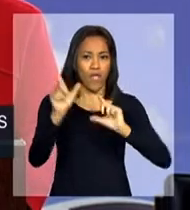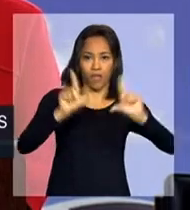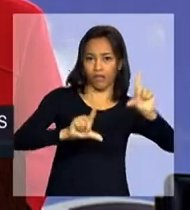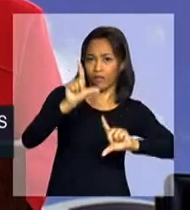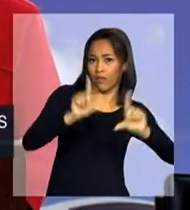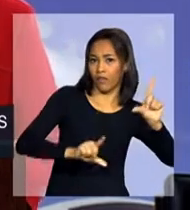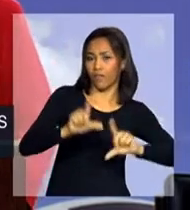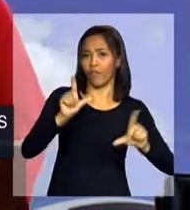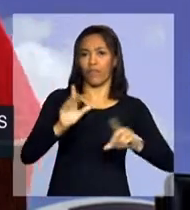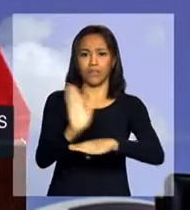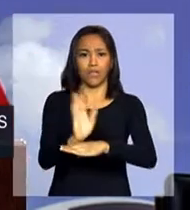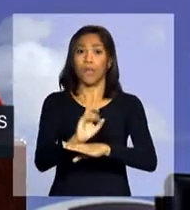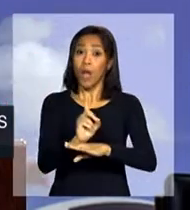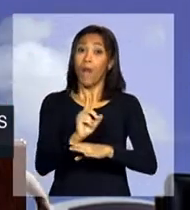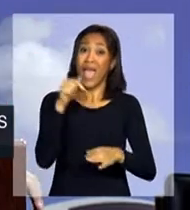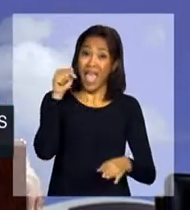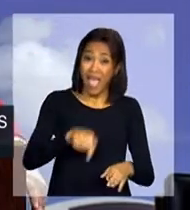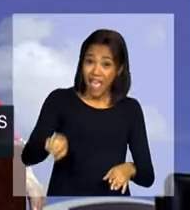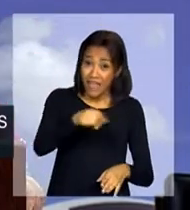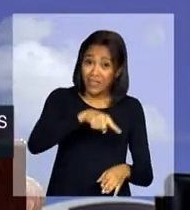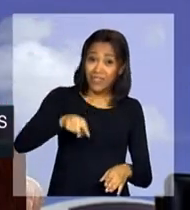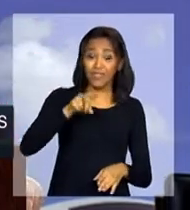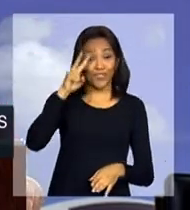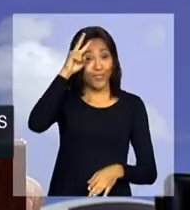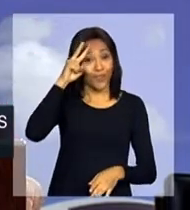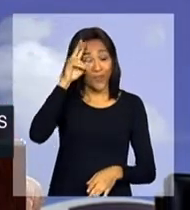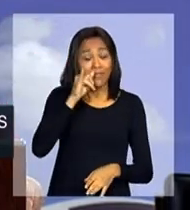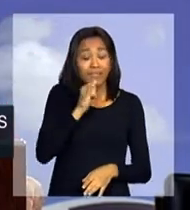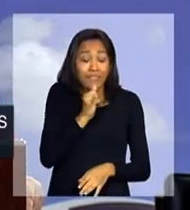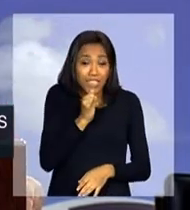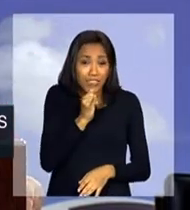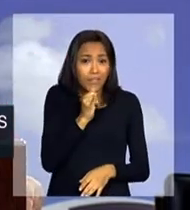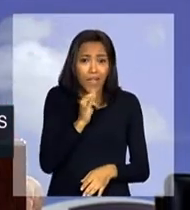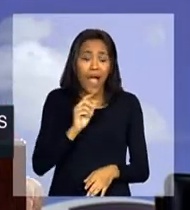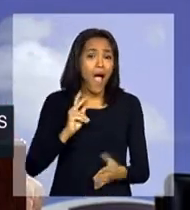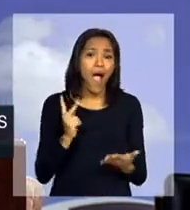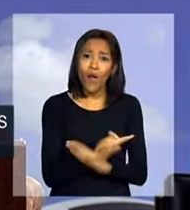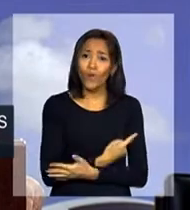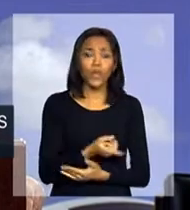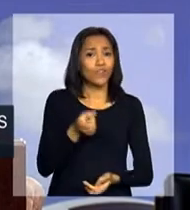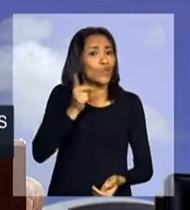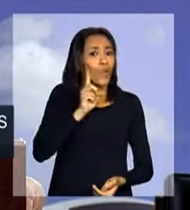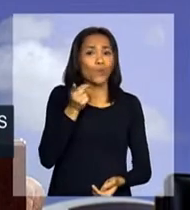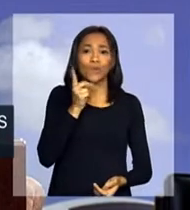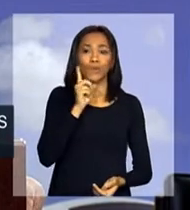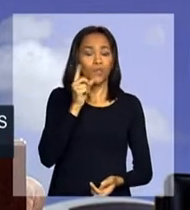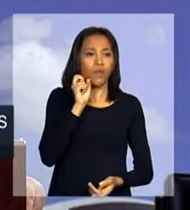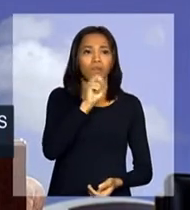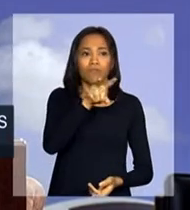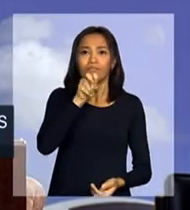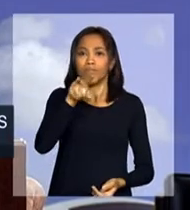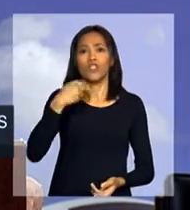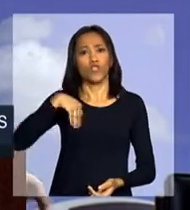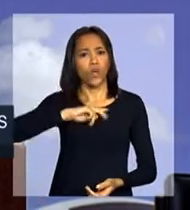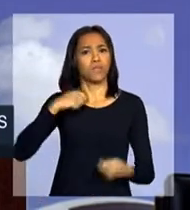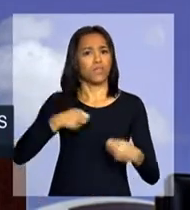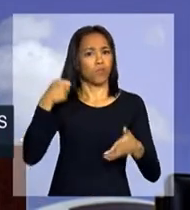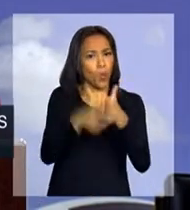Essas histórias tristes preenchem o cotidiano e temos que lutar para que elas acabem.